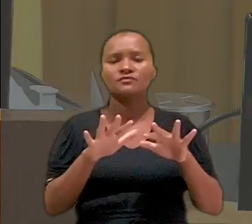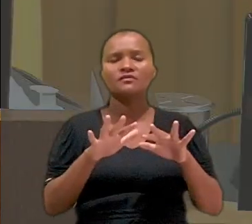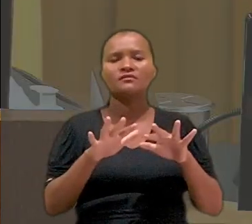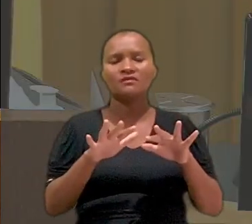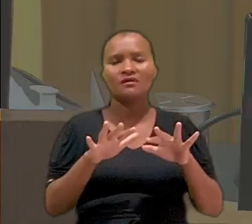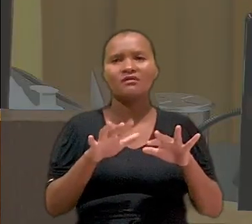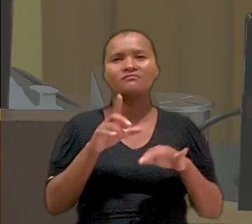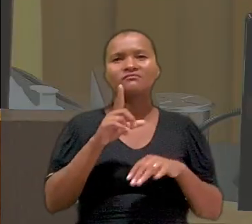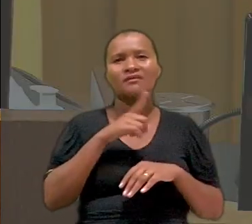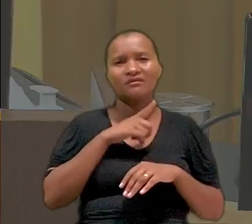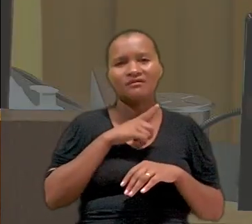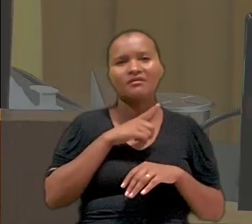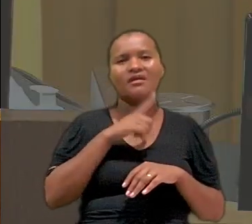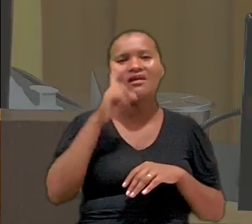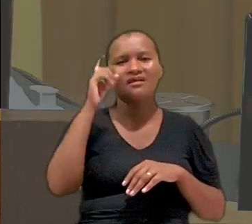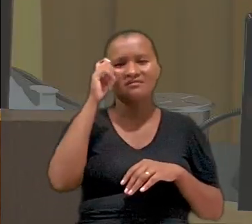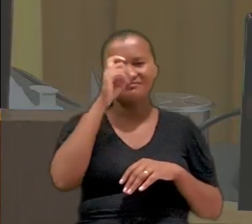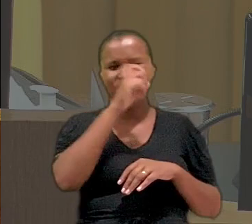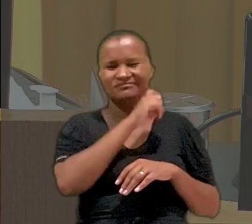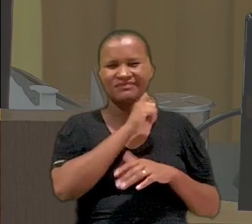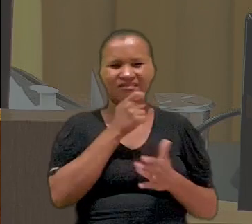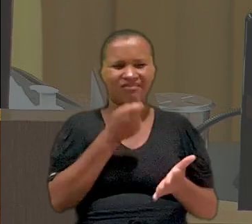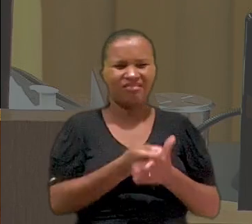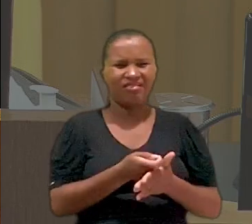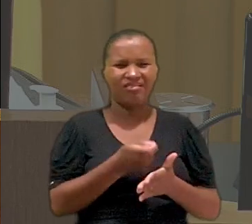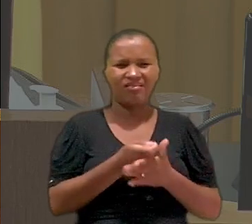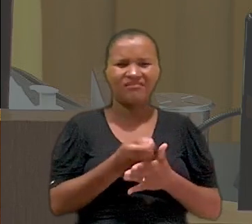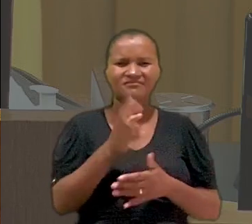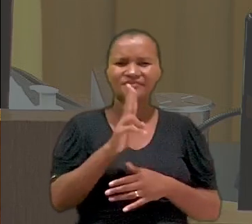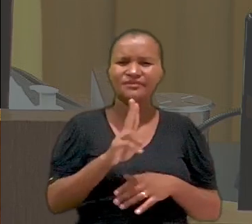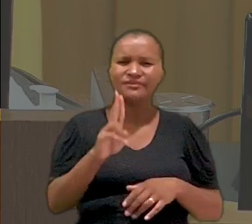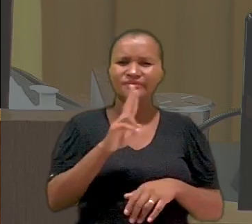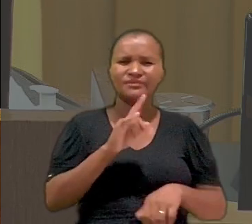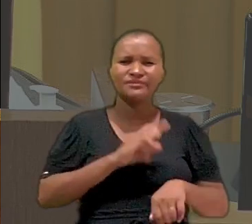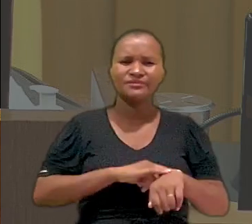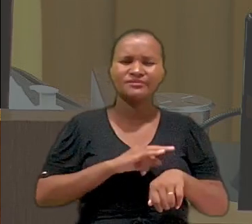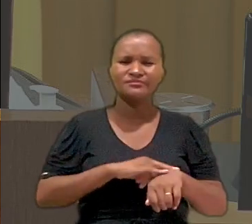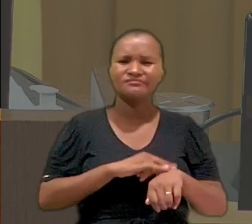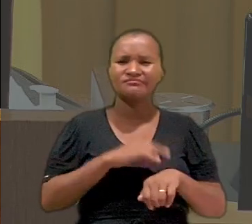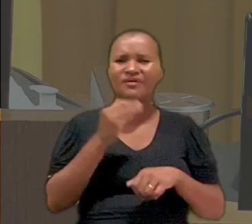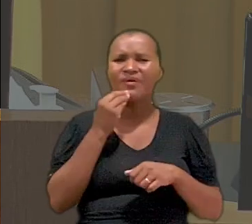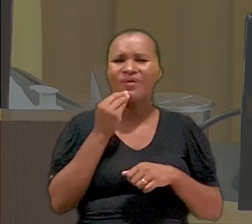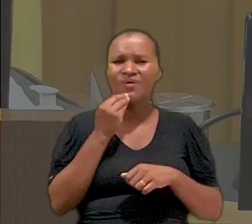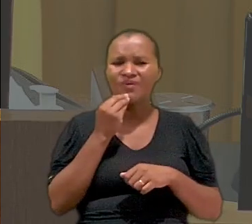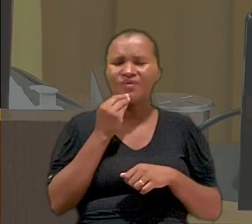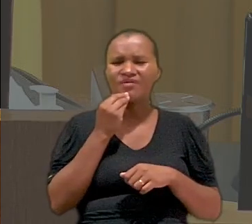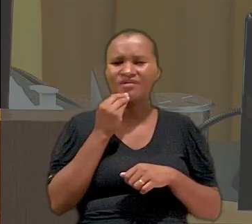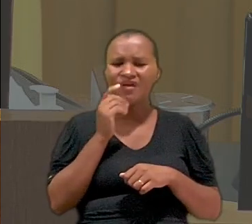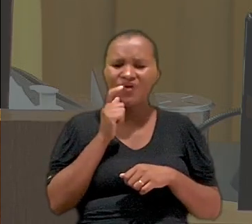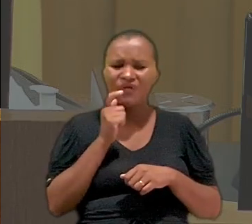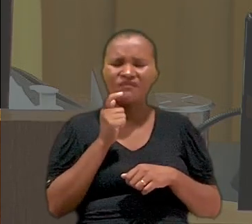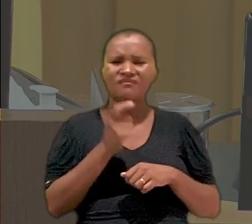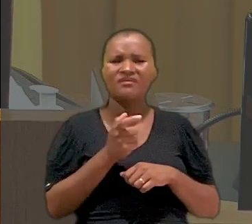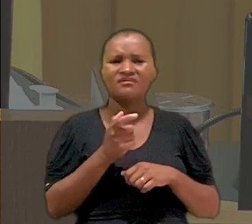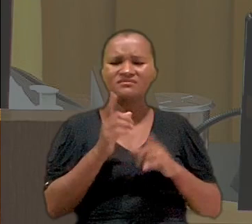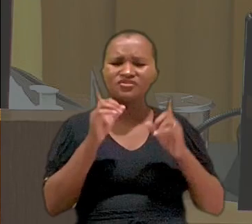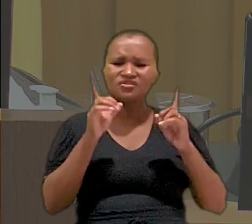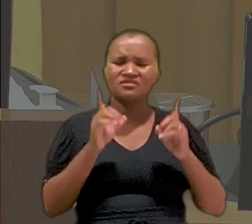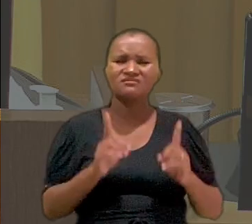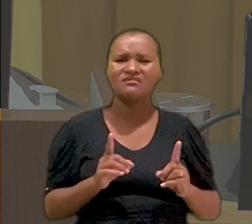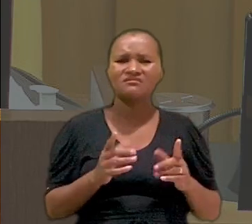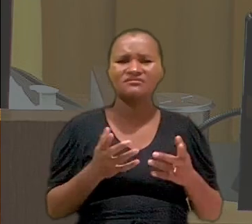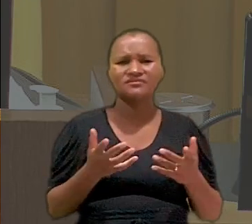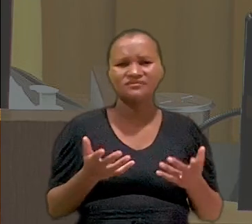tem sido isso. Essas dificuldades exageradas ao uso do banheiro, obviamente, ofendem a